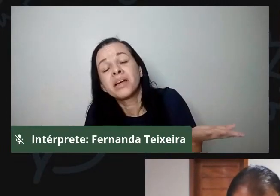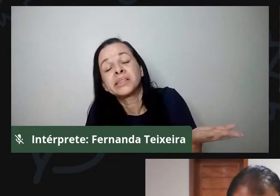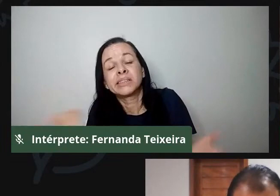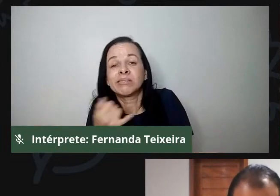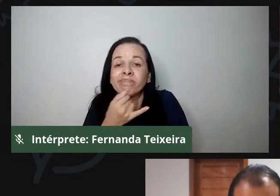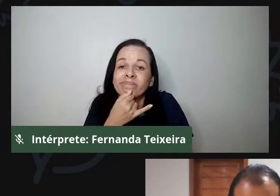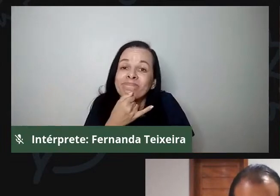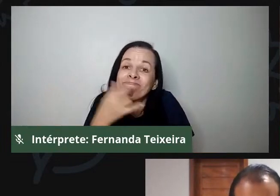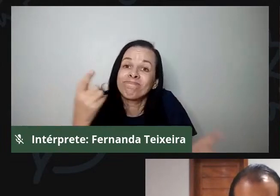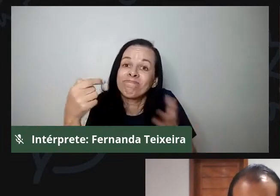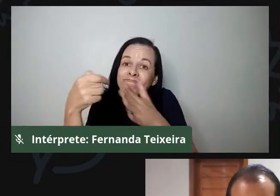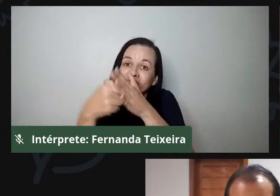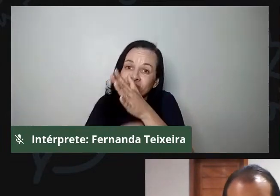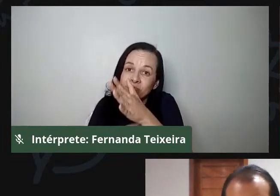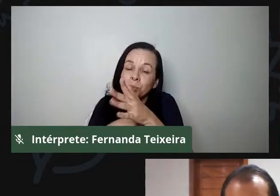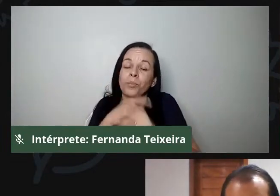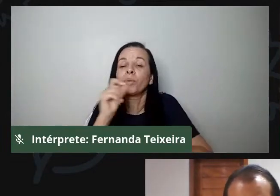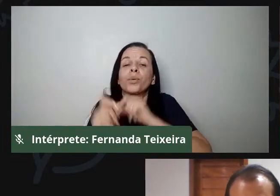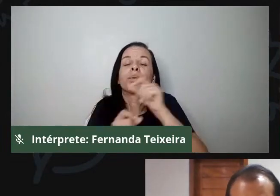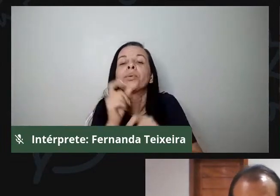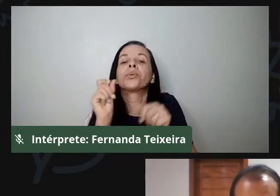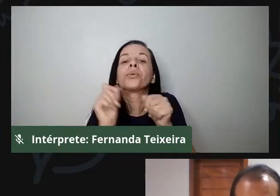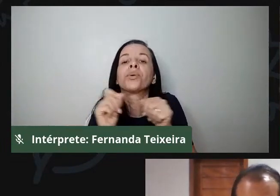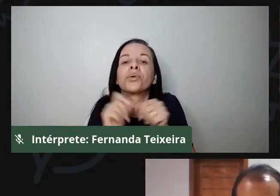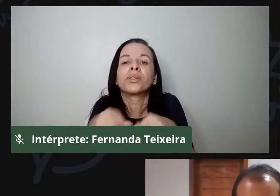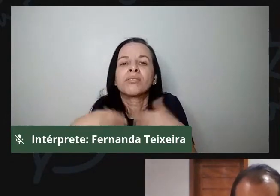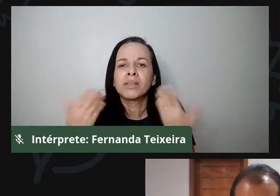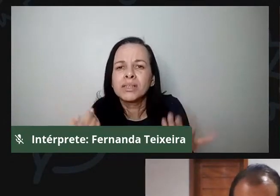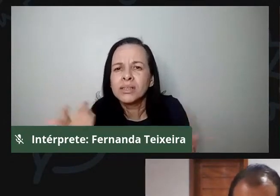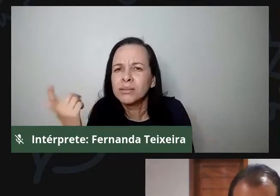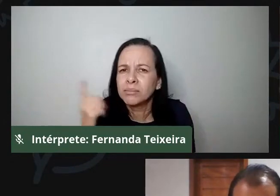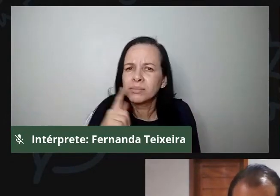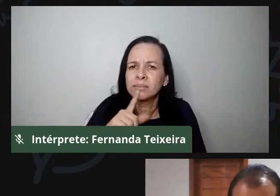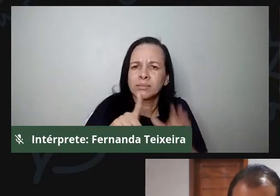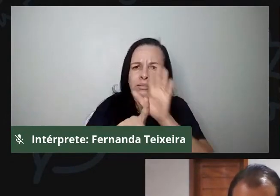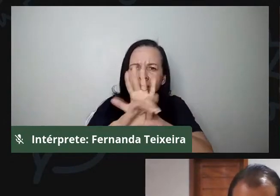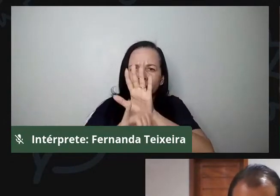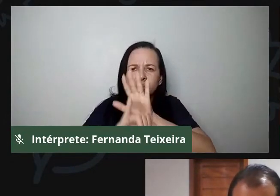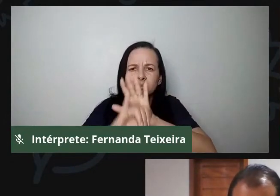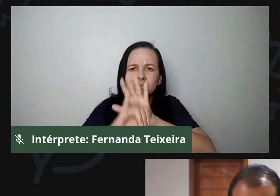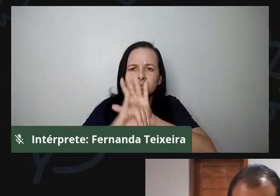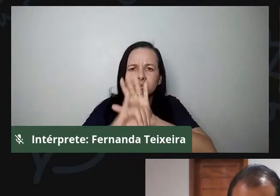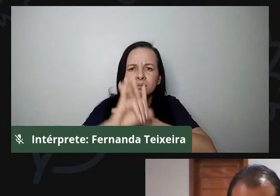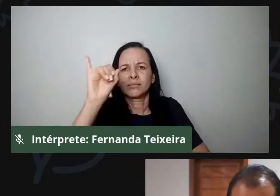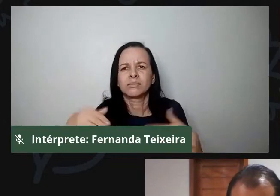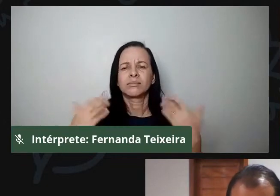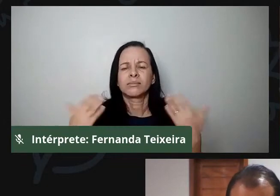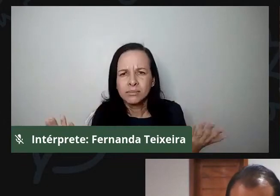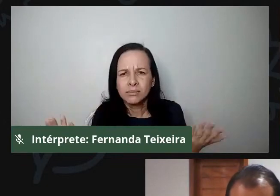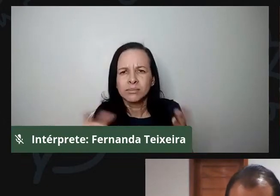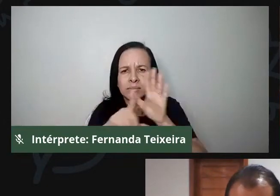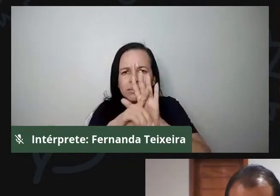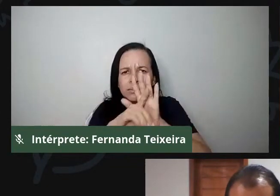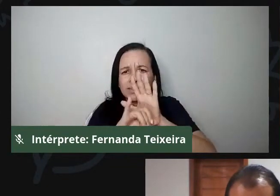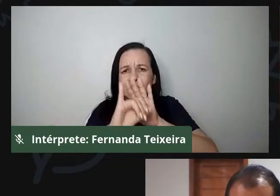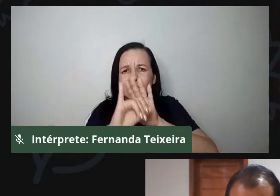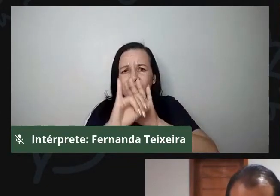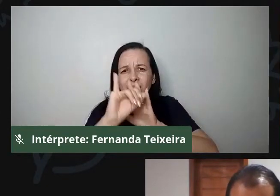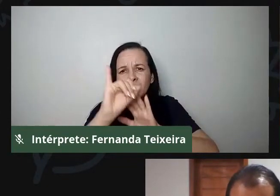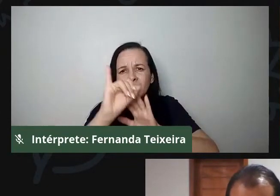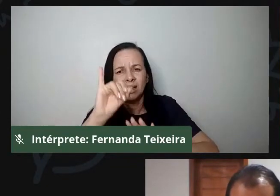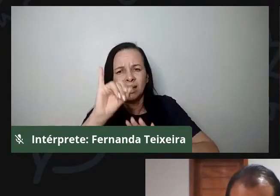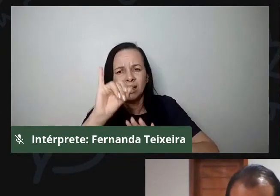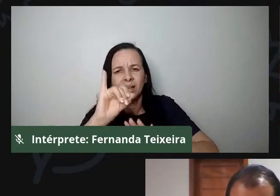que fazer para implementar a lei de 1969. Falei, gente, a lei não vai ser implementada por si, é a luta